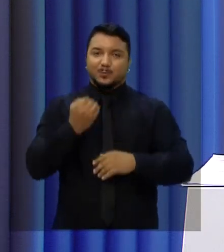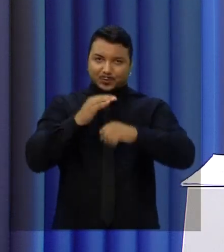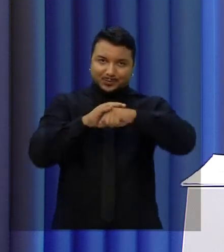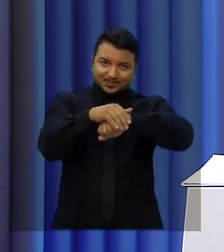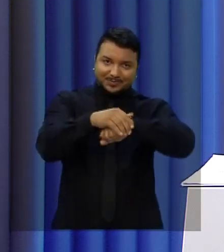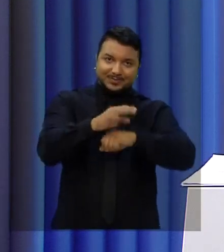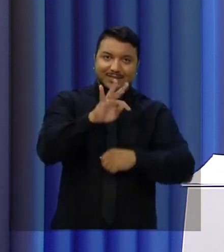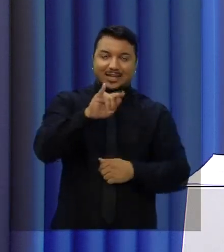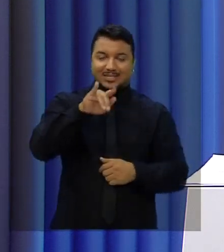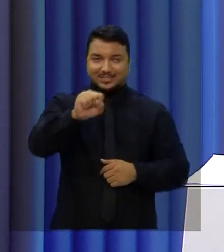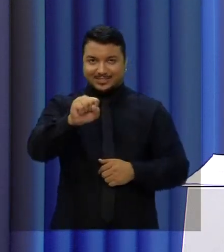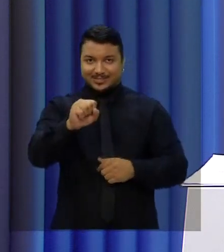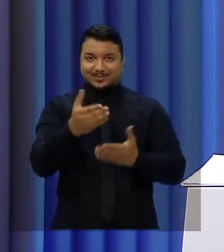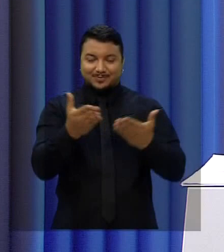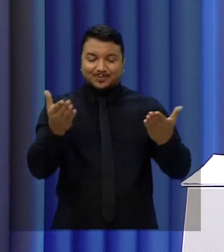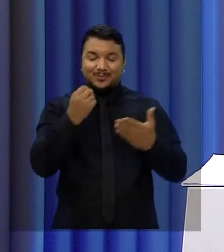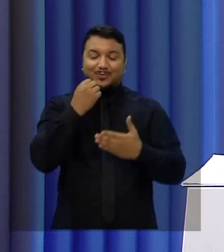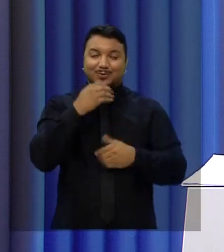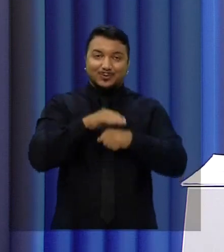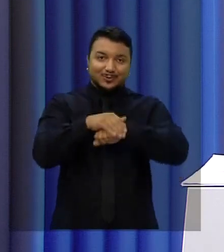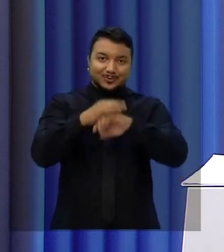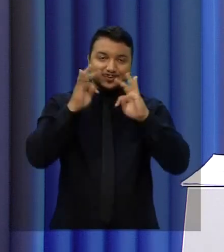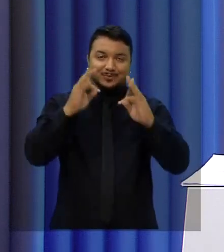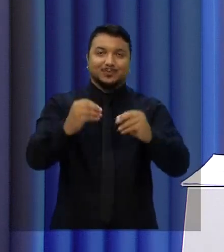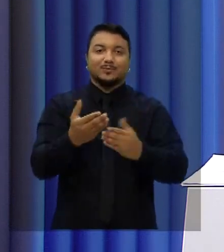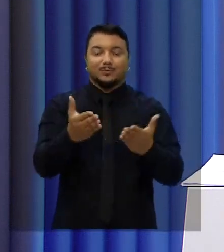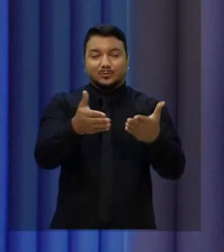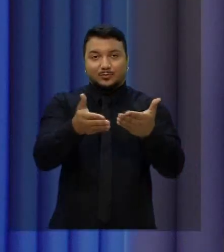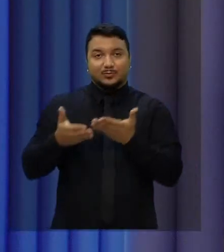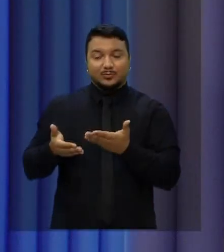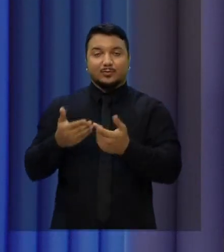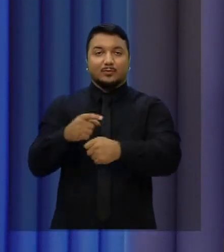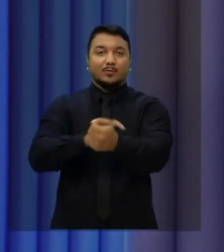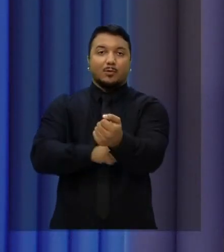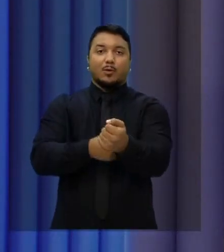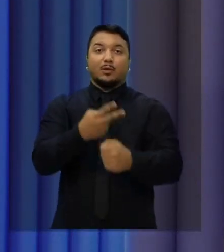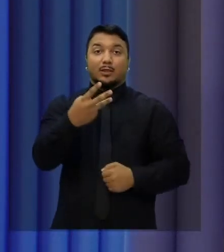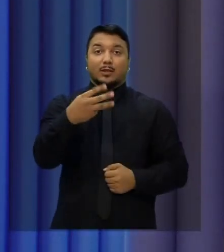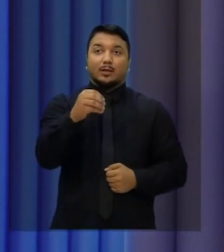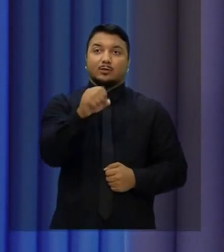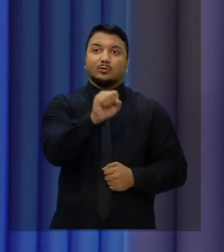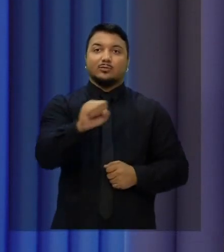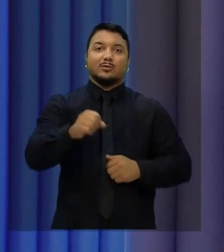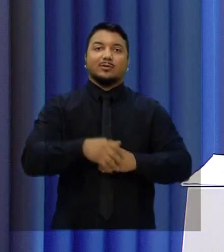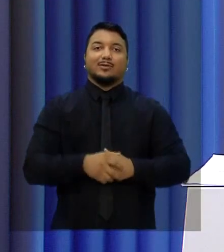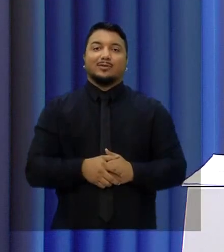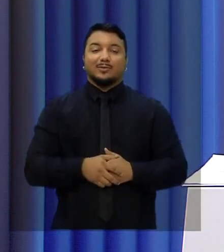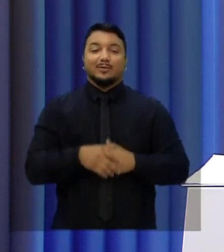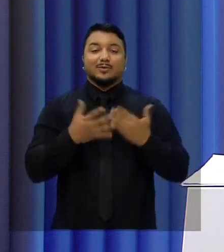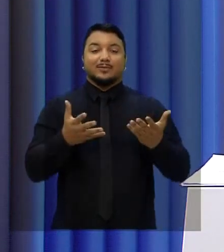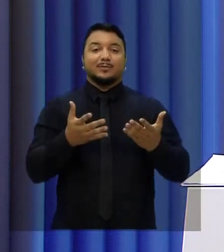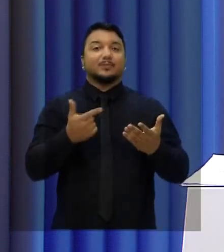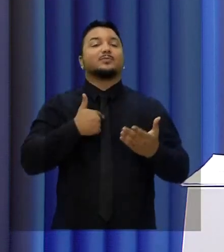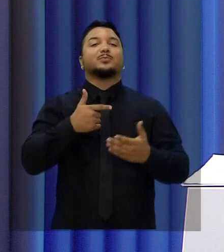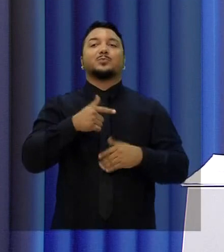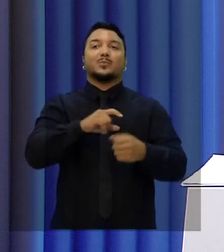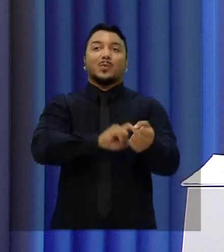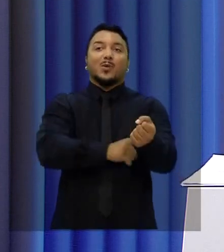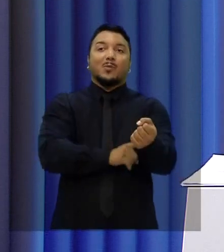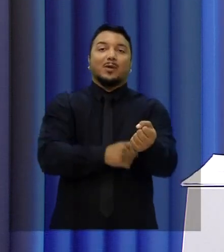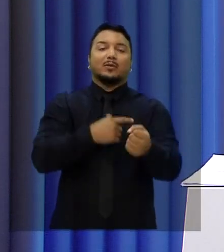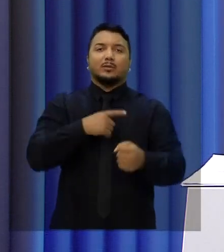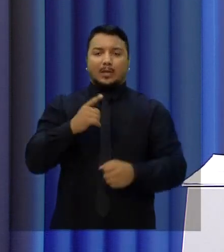Thaís. Boa noite, candidatos. Boa noite, Ceará. Escolheu, Elmano. O senhor tem 30 segundos para a pergunta. Elmano, quem tem